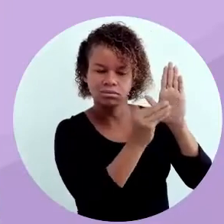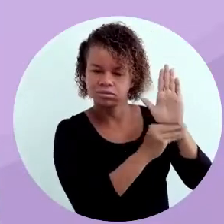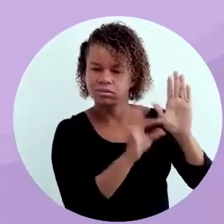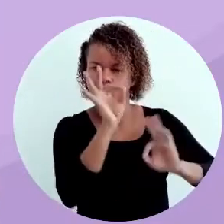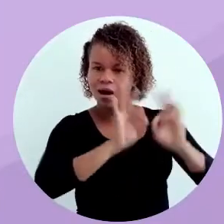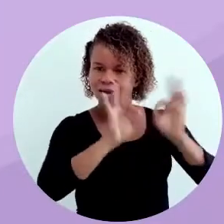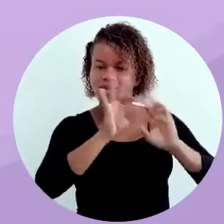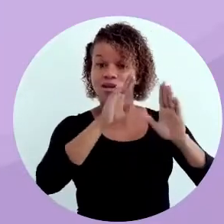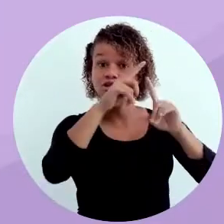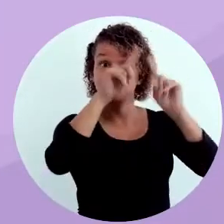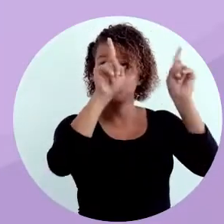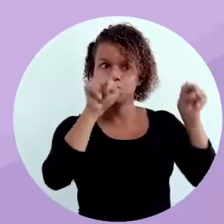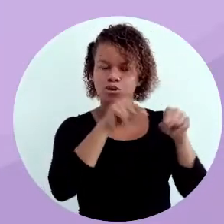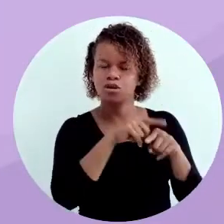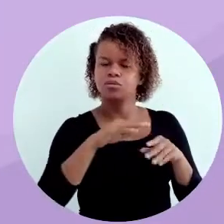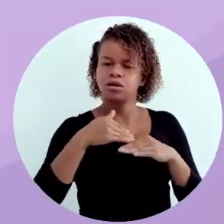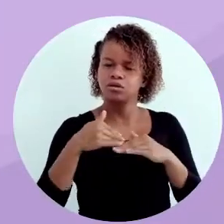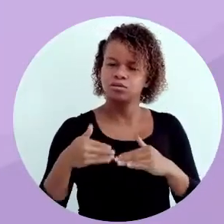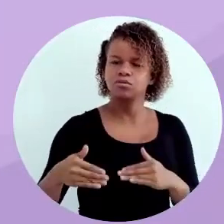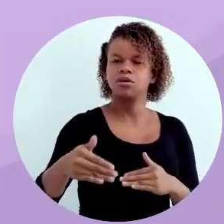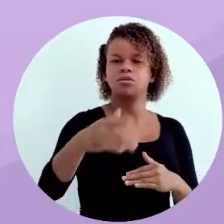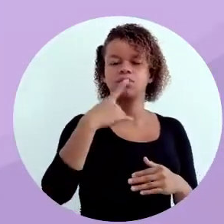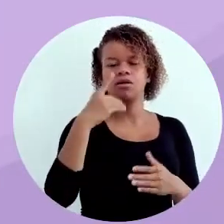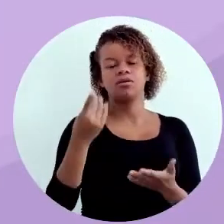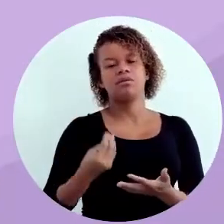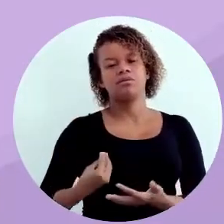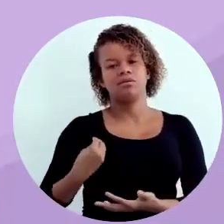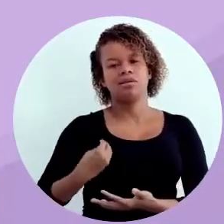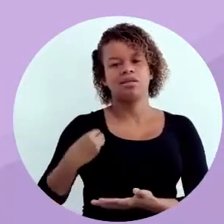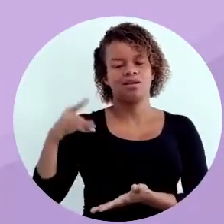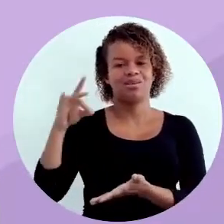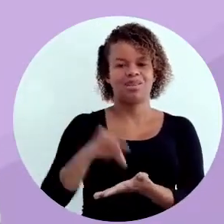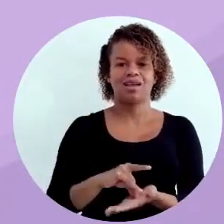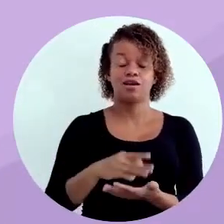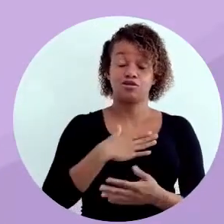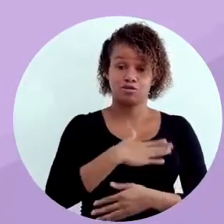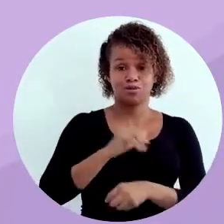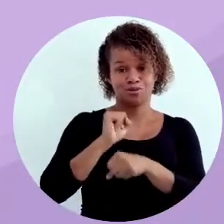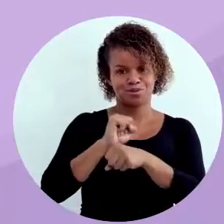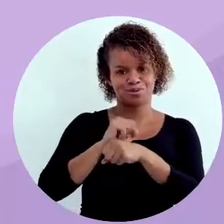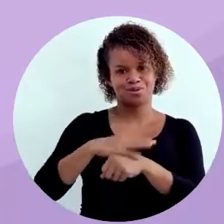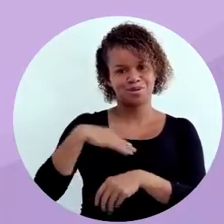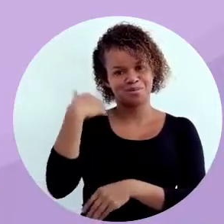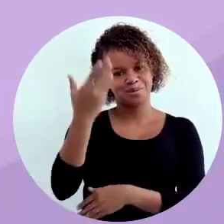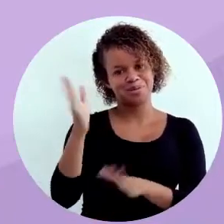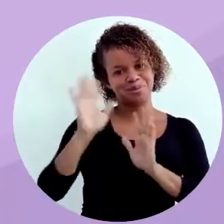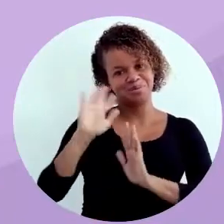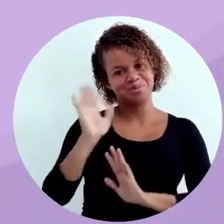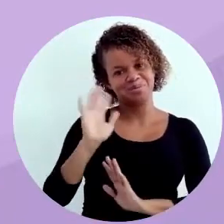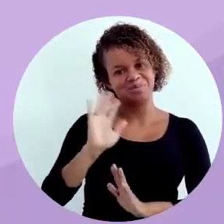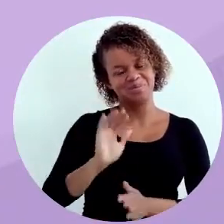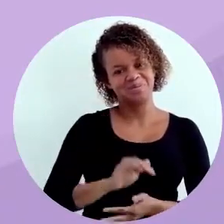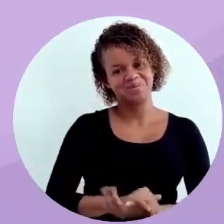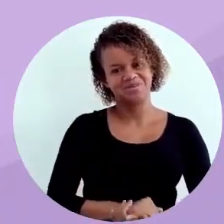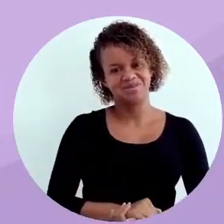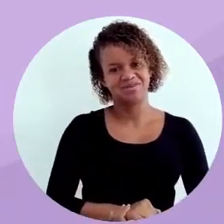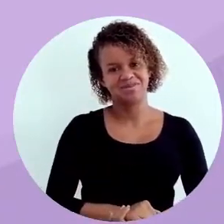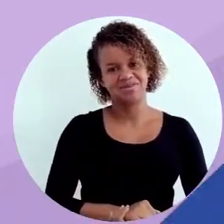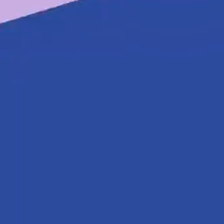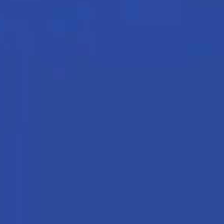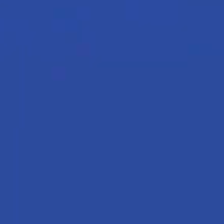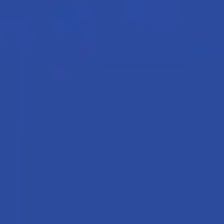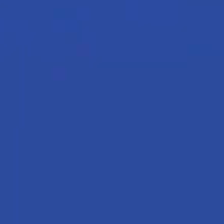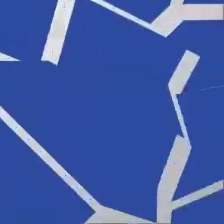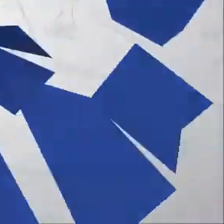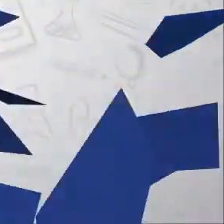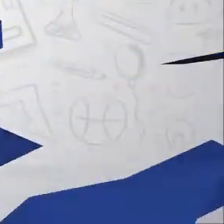Inserindo componentes. Ou seja, tornando realmente esse projeto mais próximo da realidade. Espero que você tenha gostado. E até a próxima.